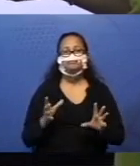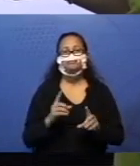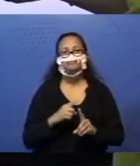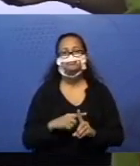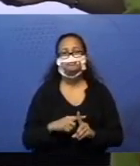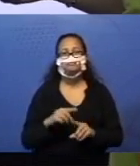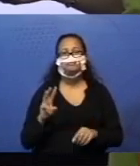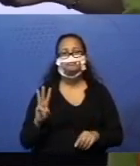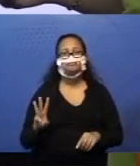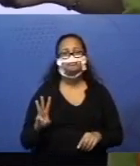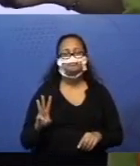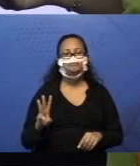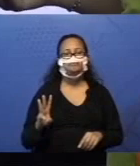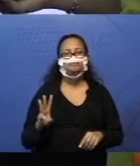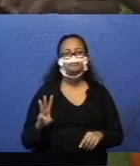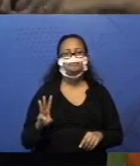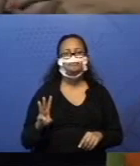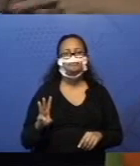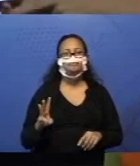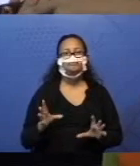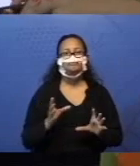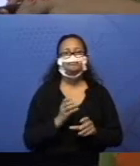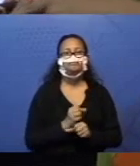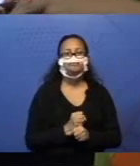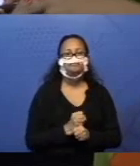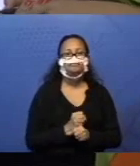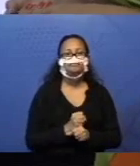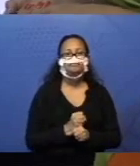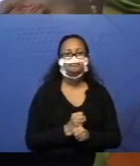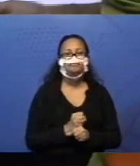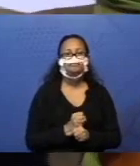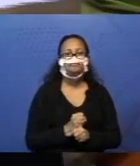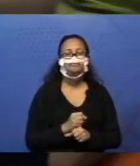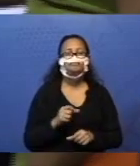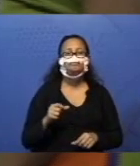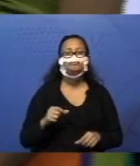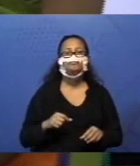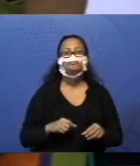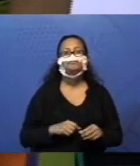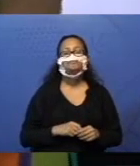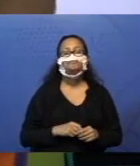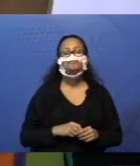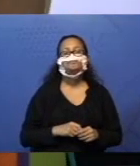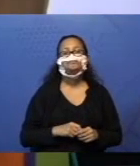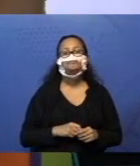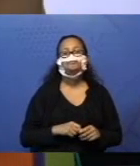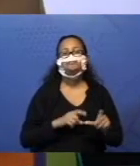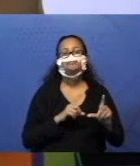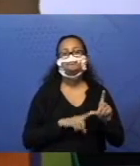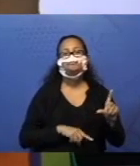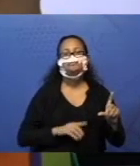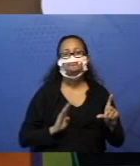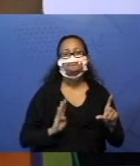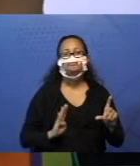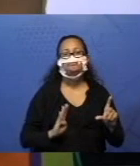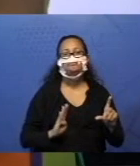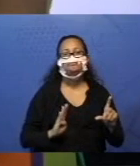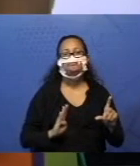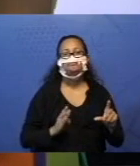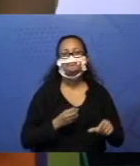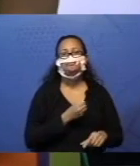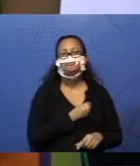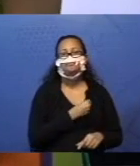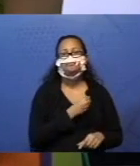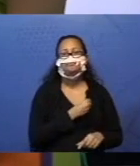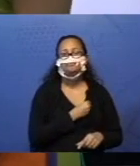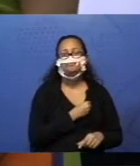Quatro, cinco, seis, sete. Três mais quatro. Letra B. Que número